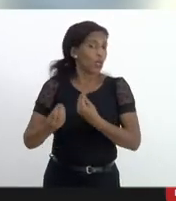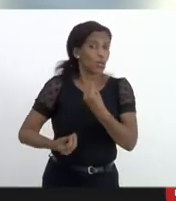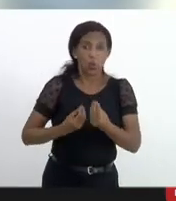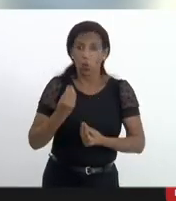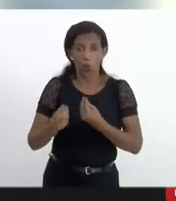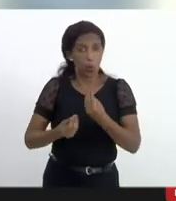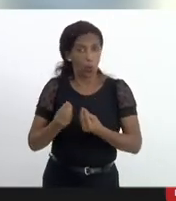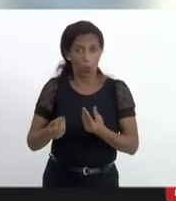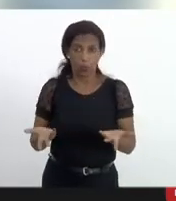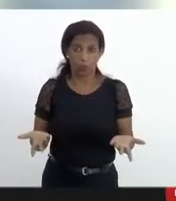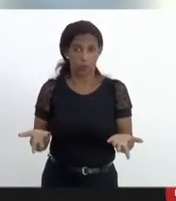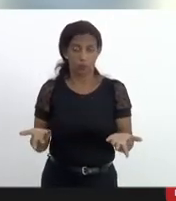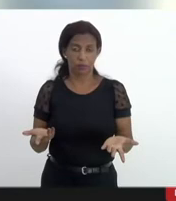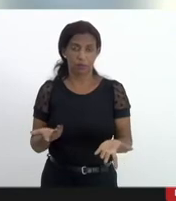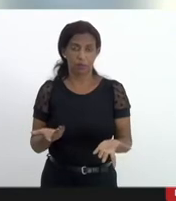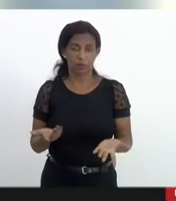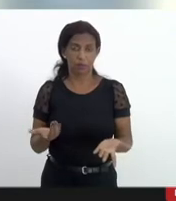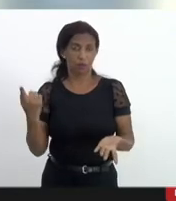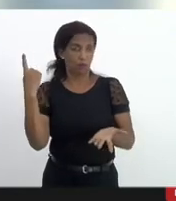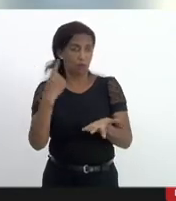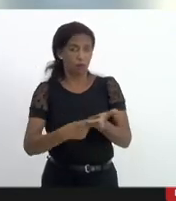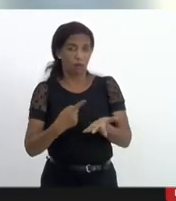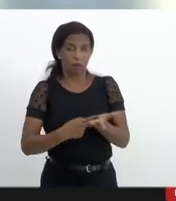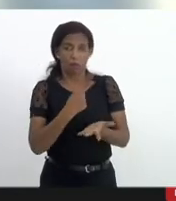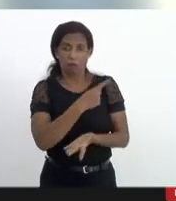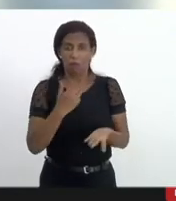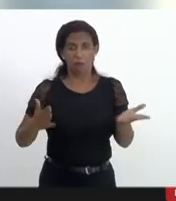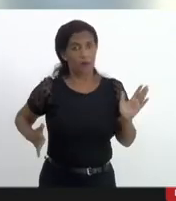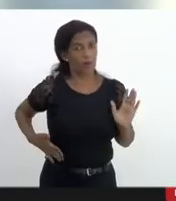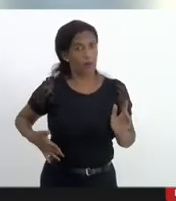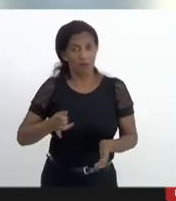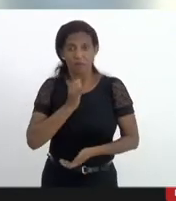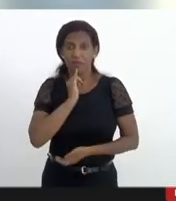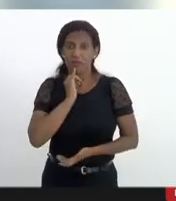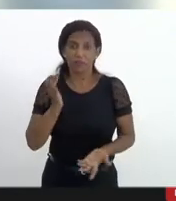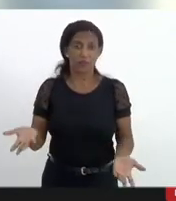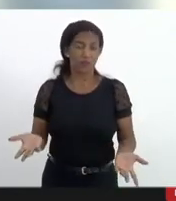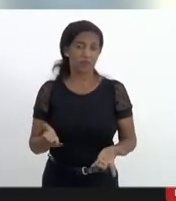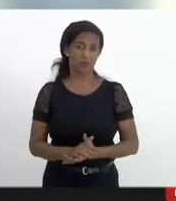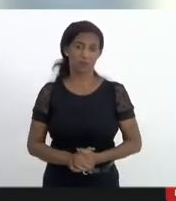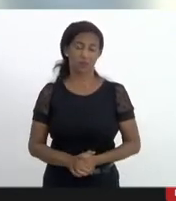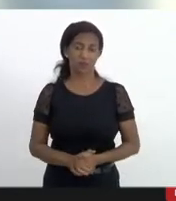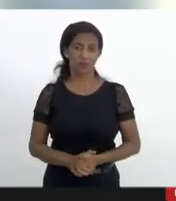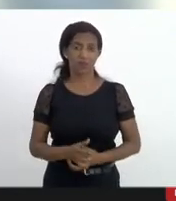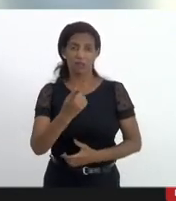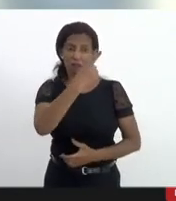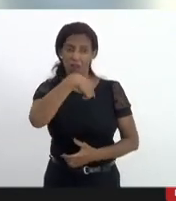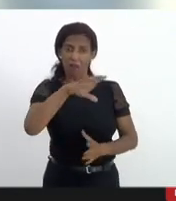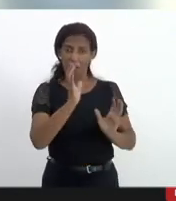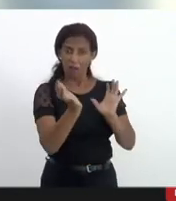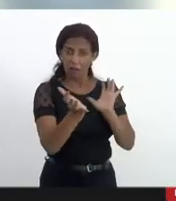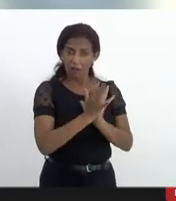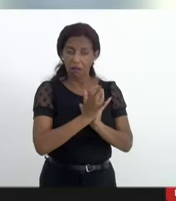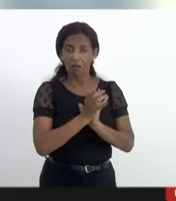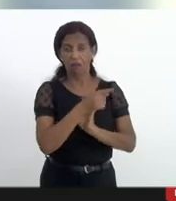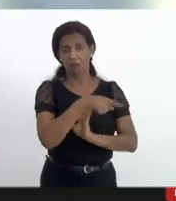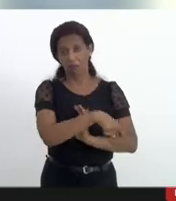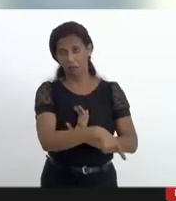acordar isso com os marginais infelizmente eles são a